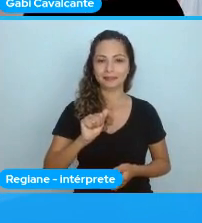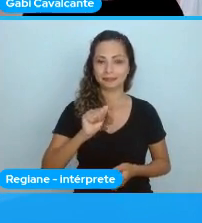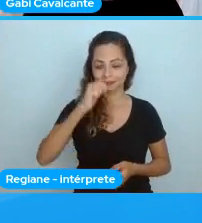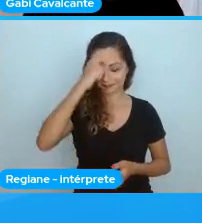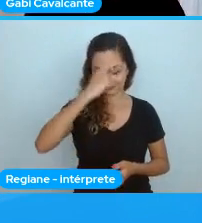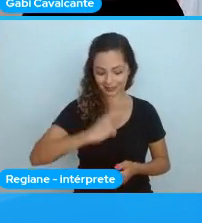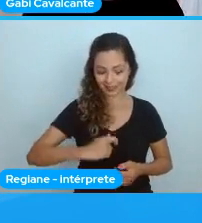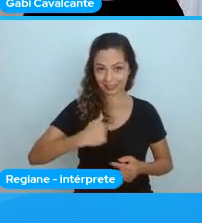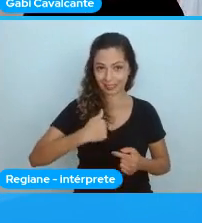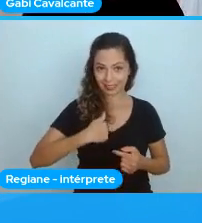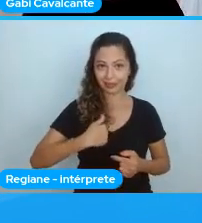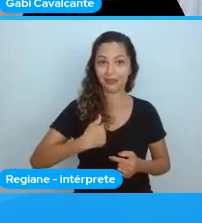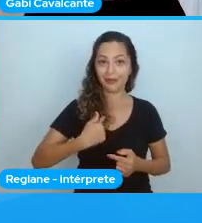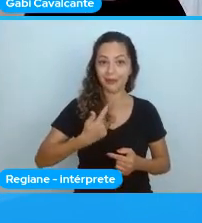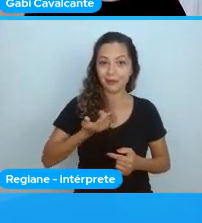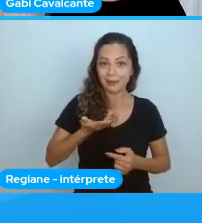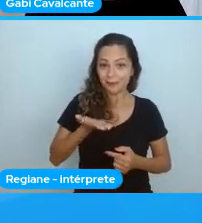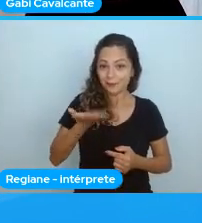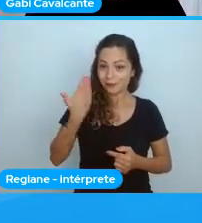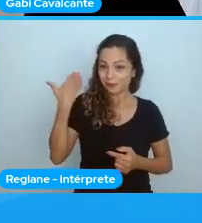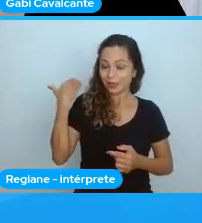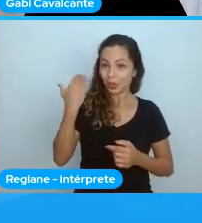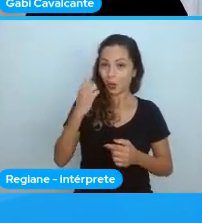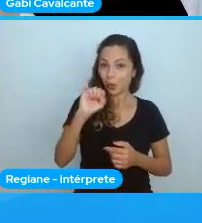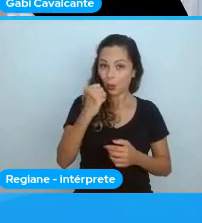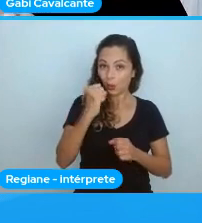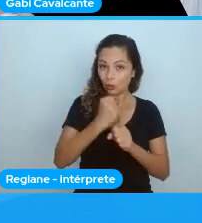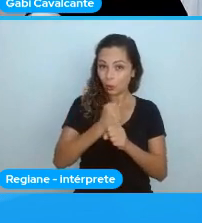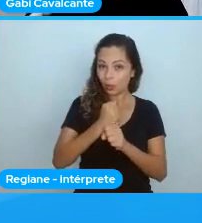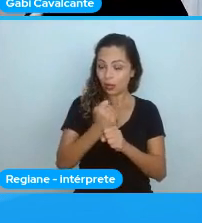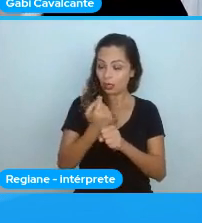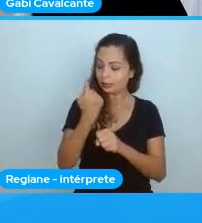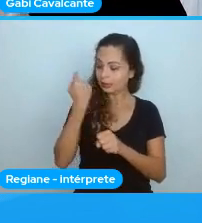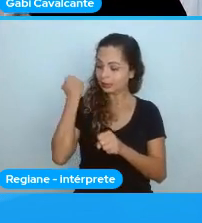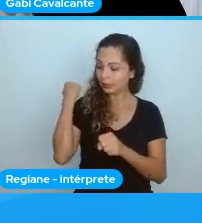era absurdamente diferente da Gabriela que eu sou hoje.